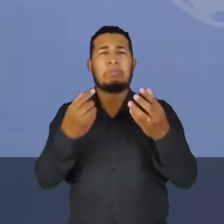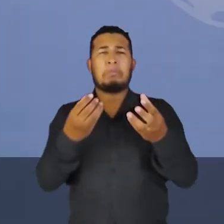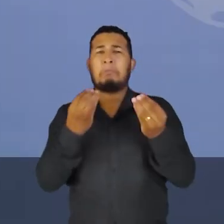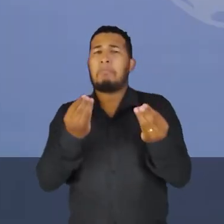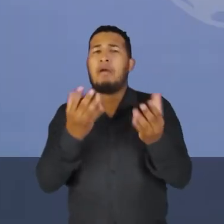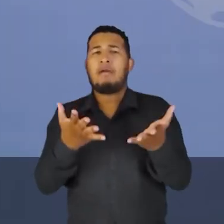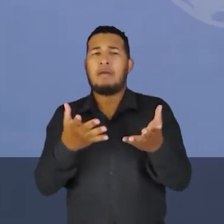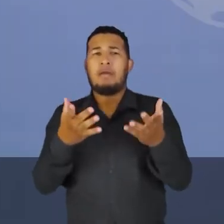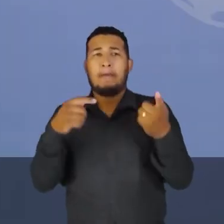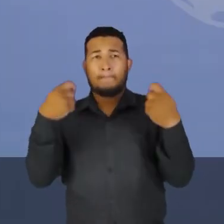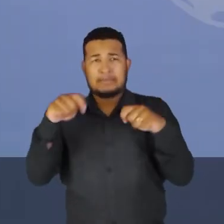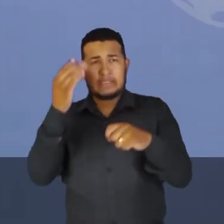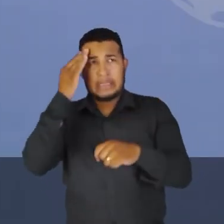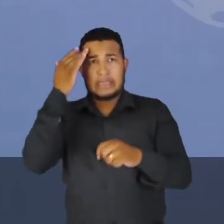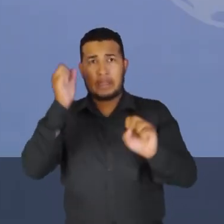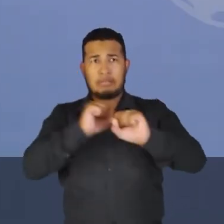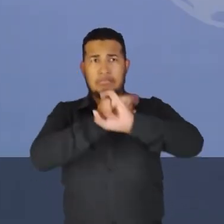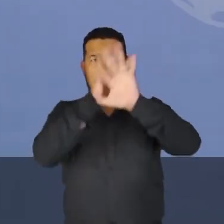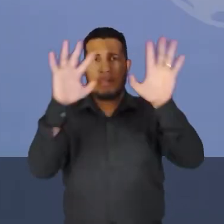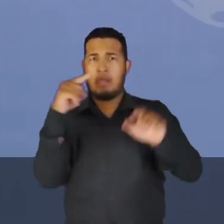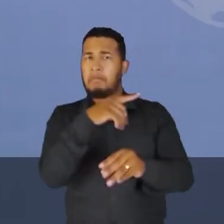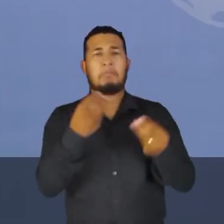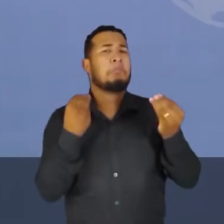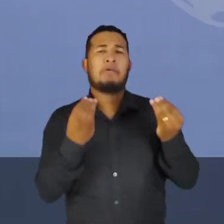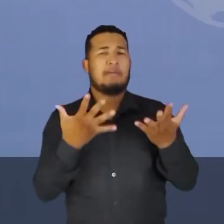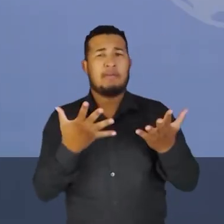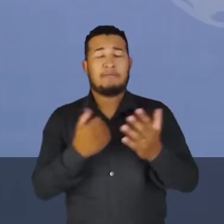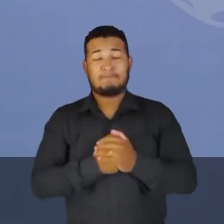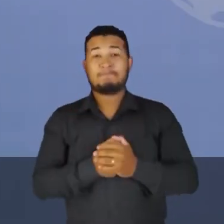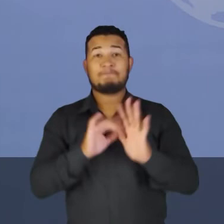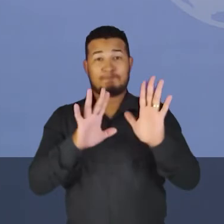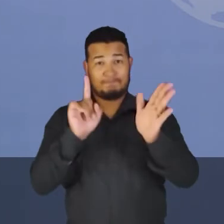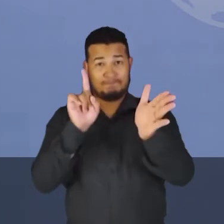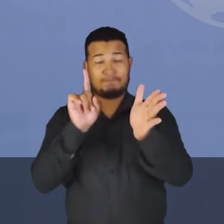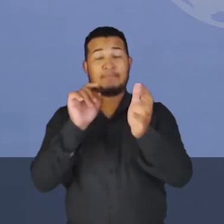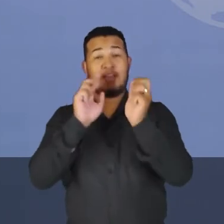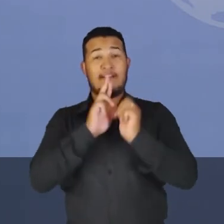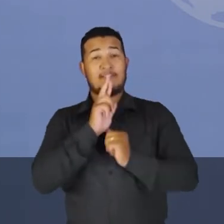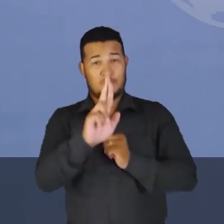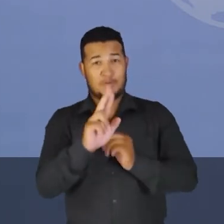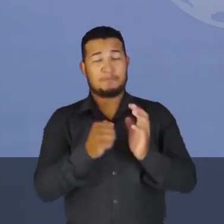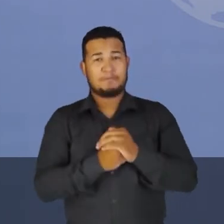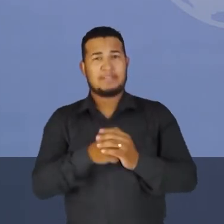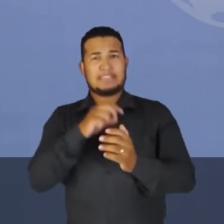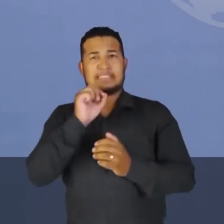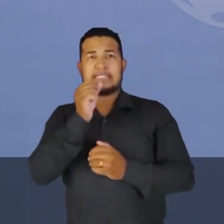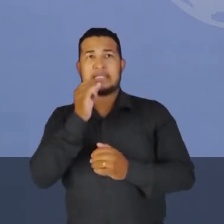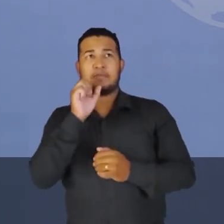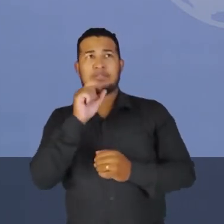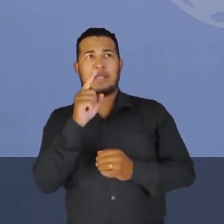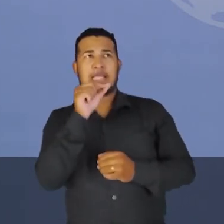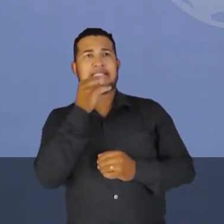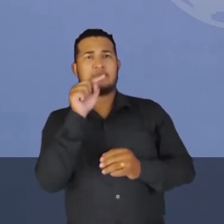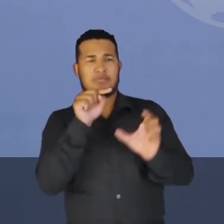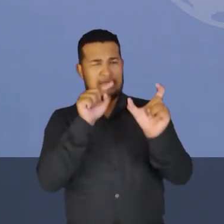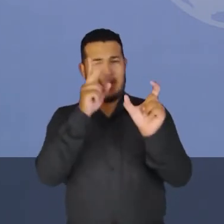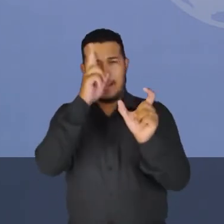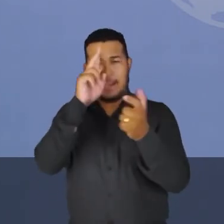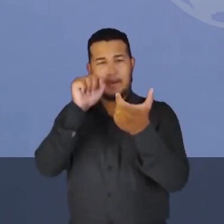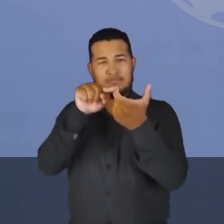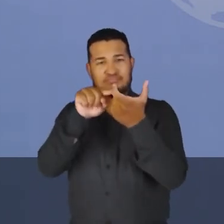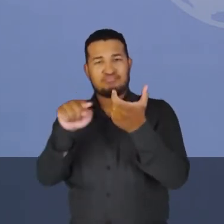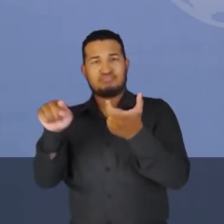Eu preciso entender isso. Eu falo para você, filho. Se nós colocássemos uma bússola naquele lugar, essa